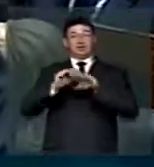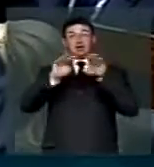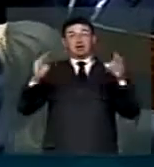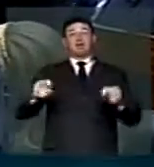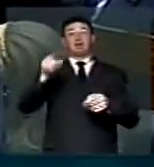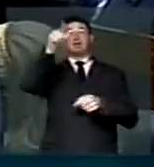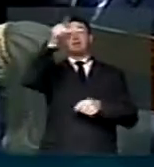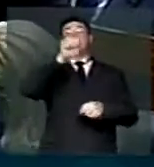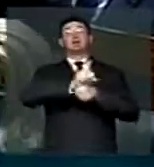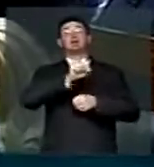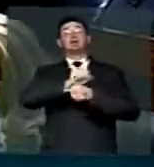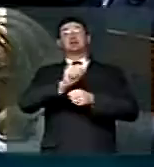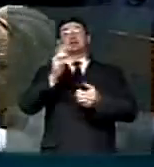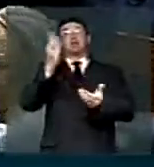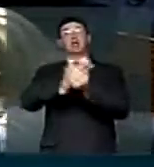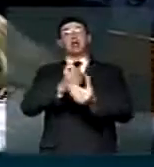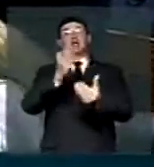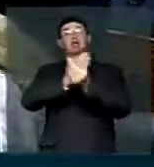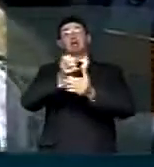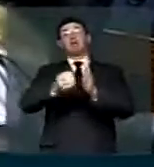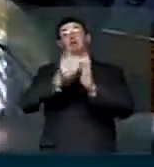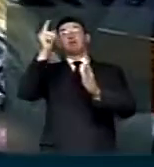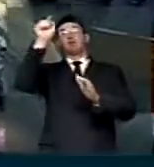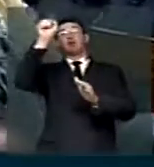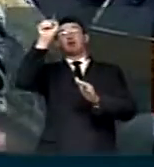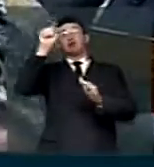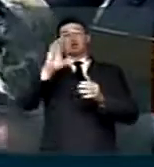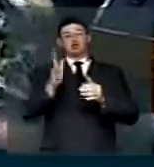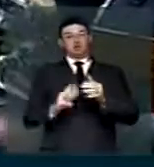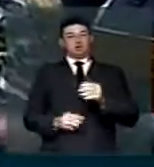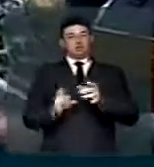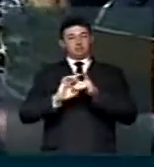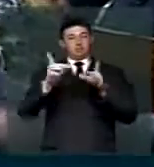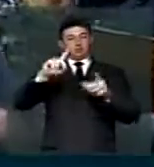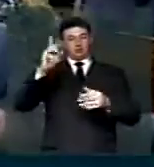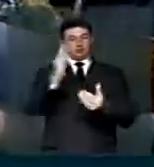diversos requerimentos para não permitir a votação hoje.